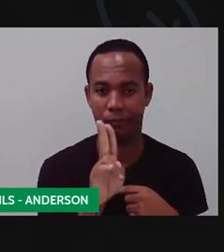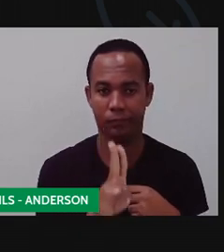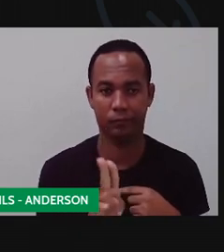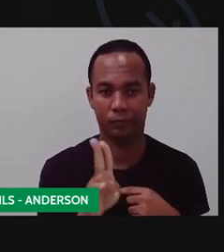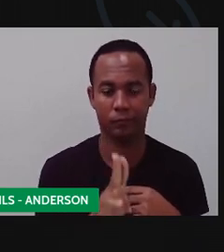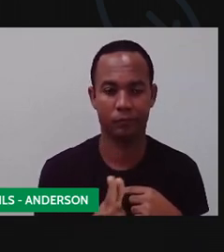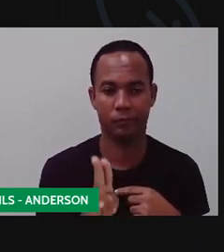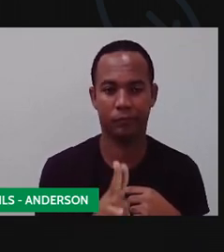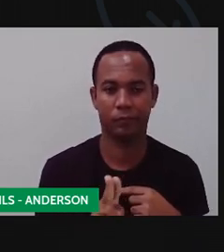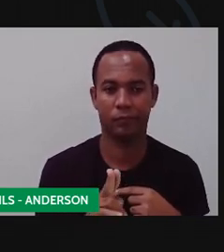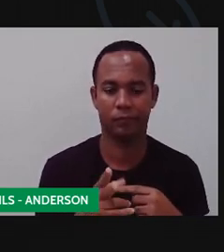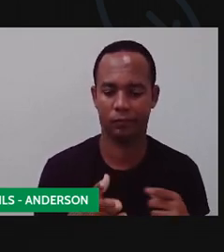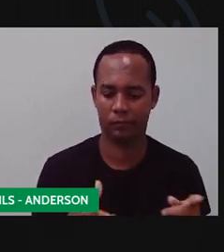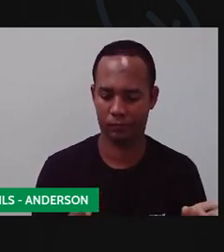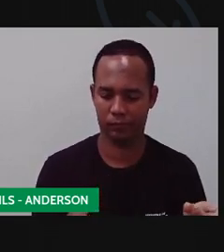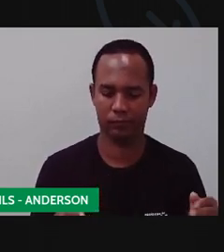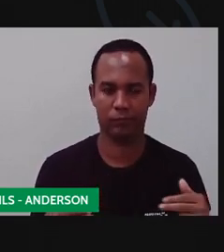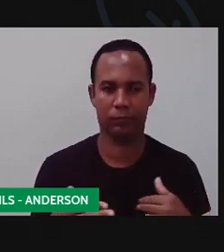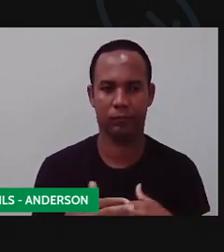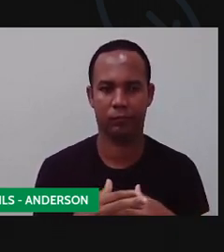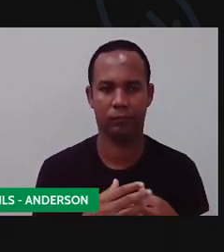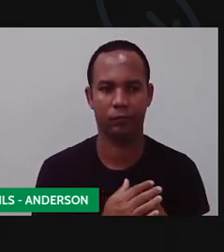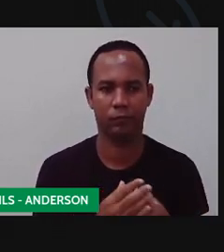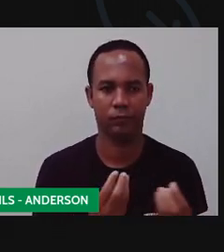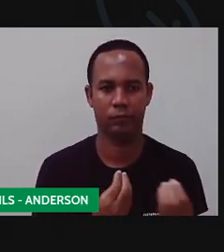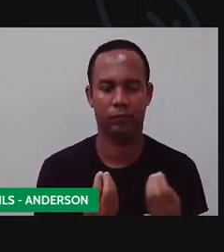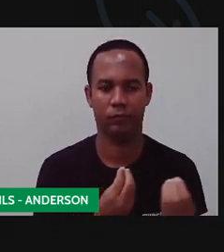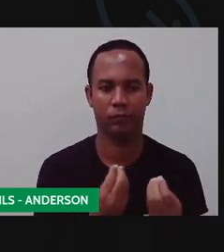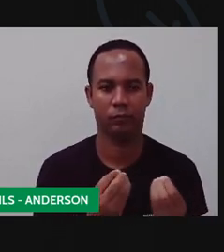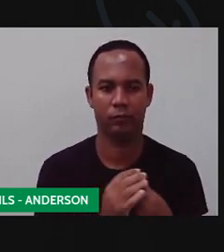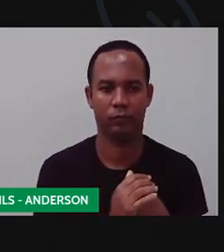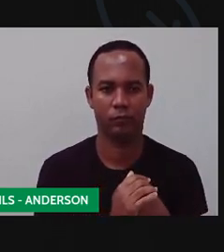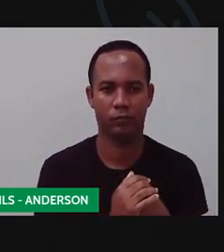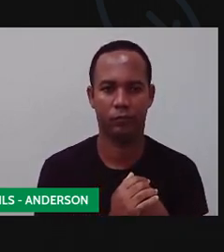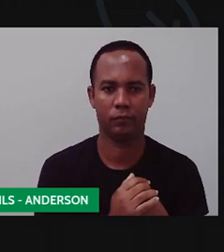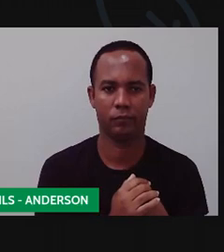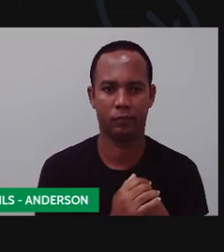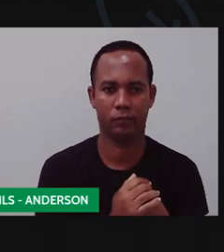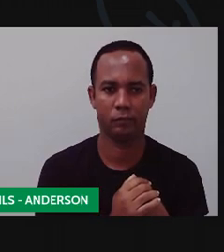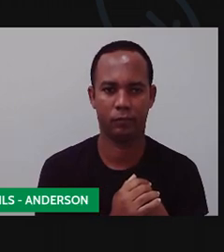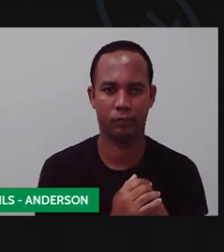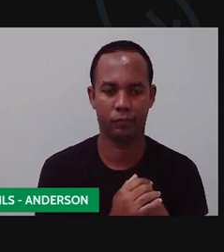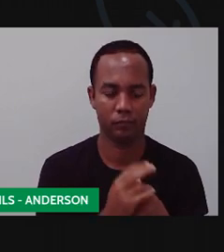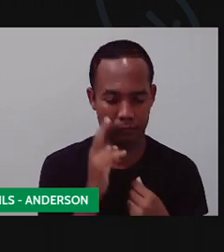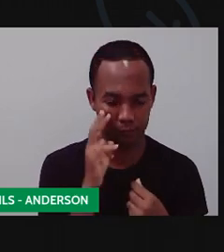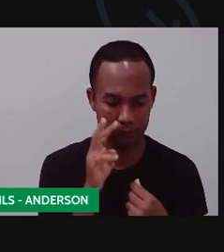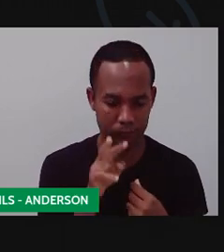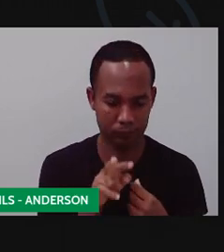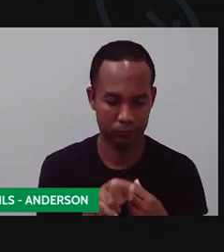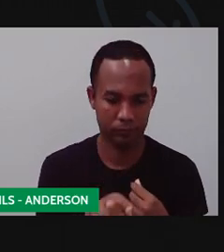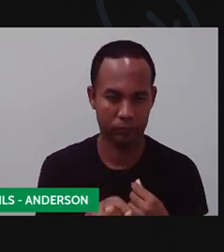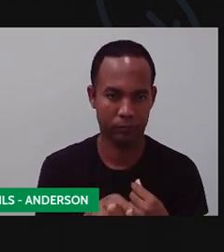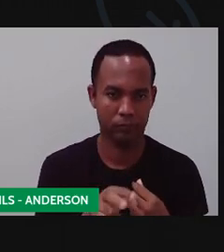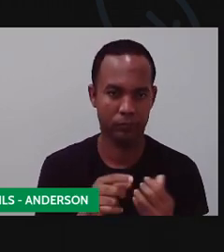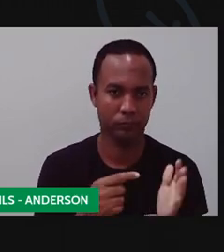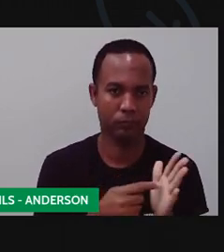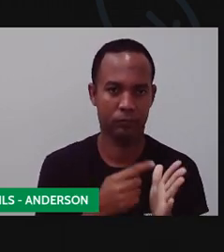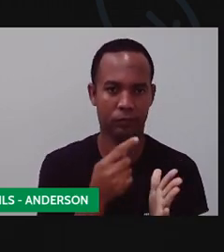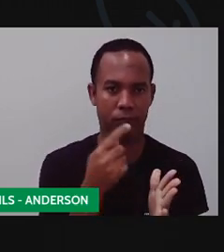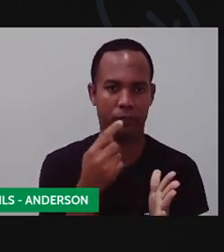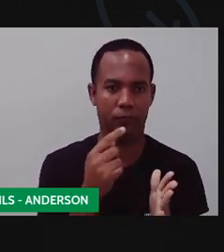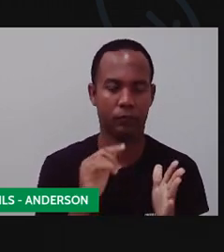braços. E esse aqui, que é um tecido maior. Esse tecido maior, é eu vou fazer, né? Vou olhar aqui qual é o meio do meu tecido.